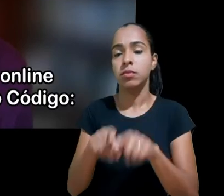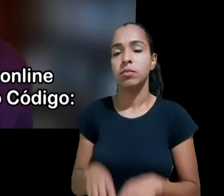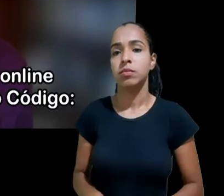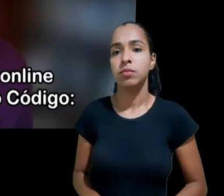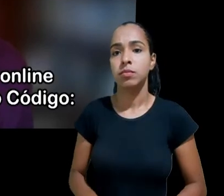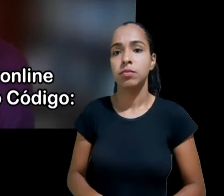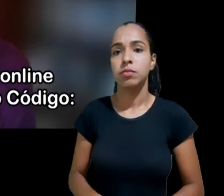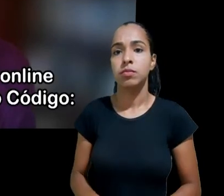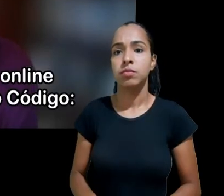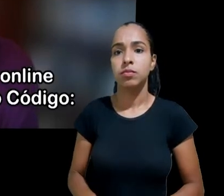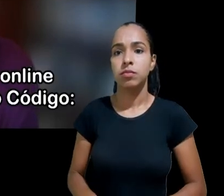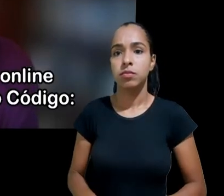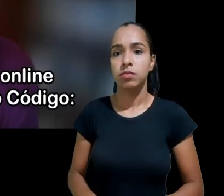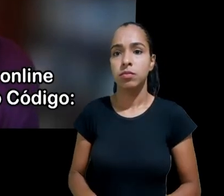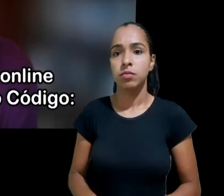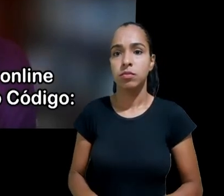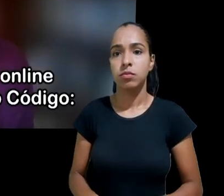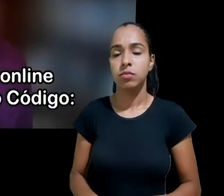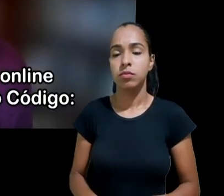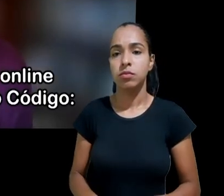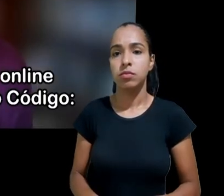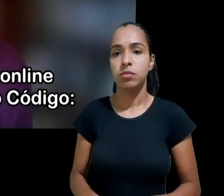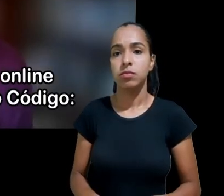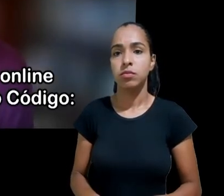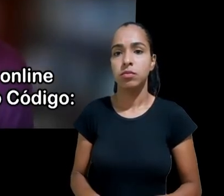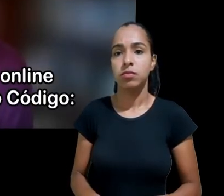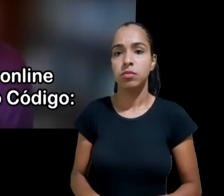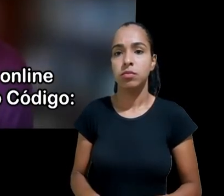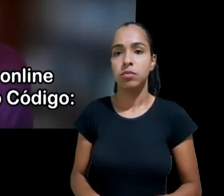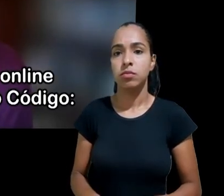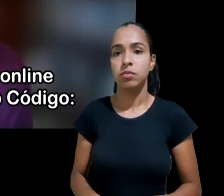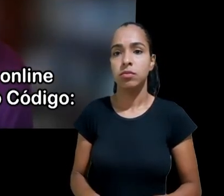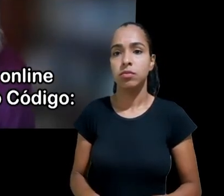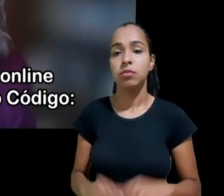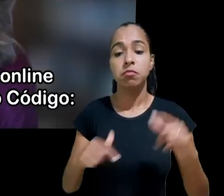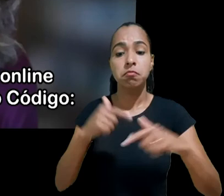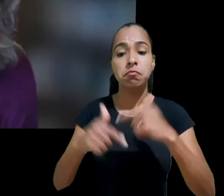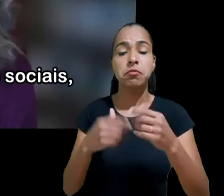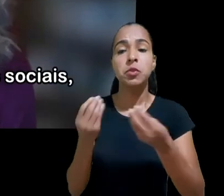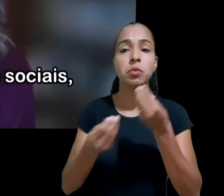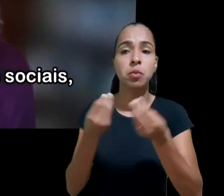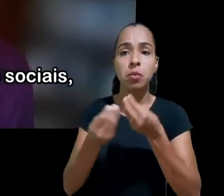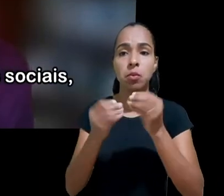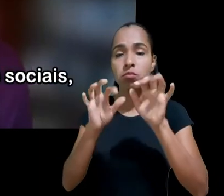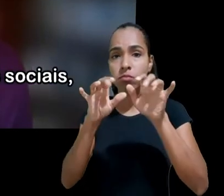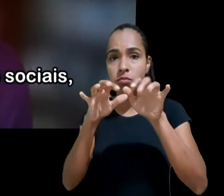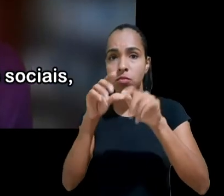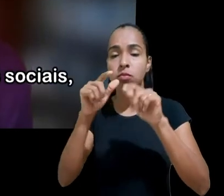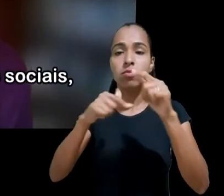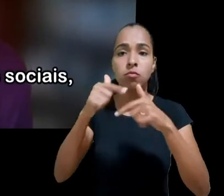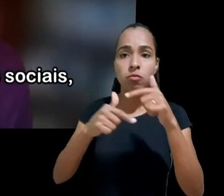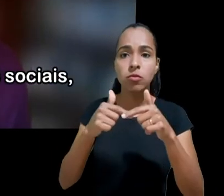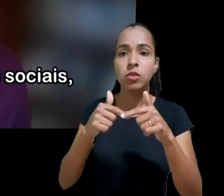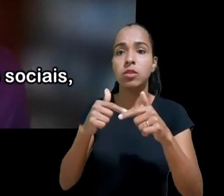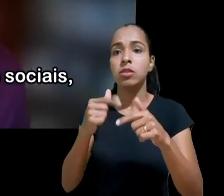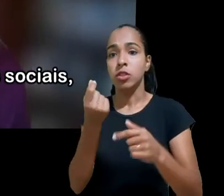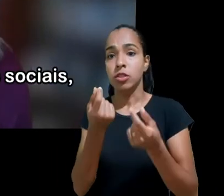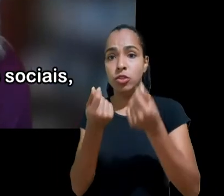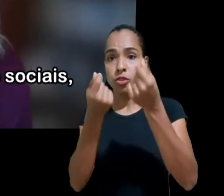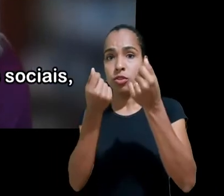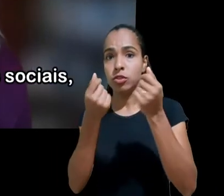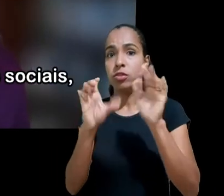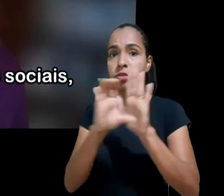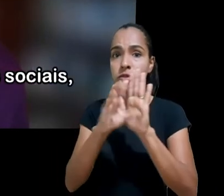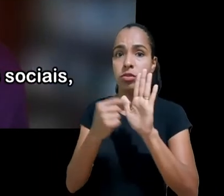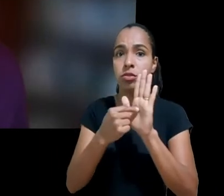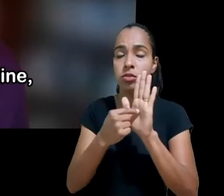na prática a maioria dos serviços online com fins lucrativos estão cobertos no código aplicativos motores de busca redes